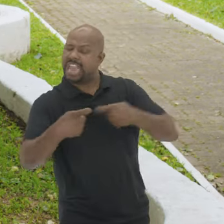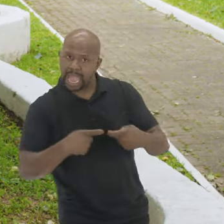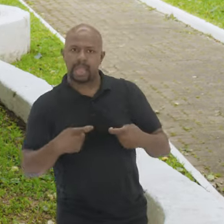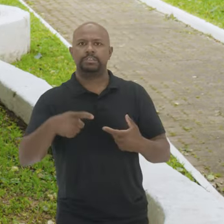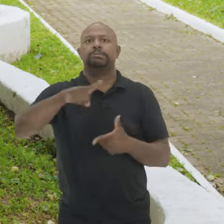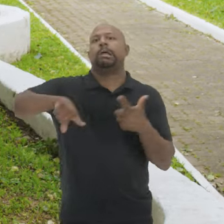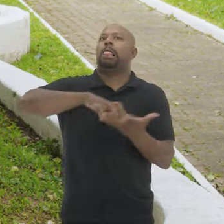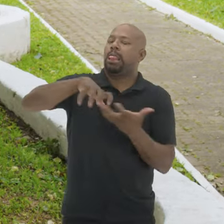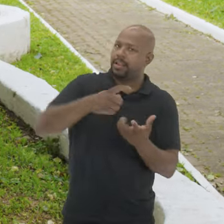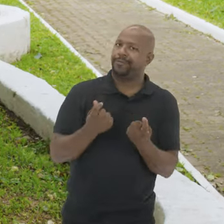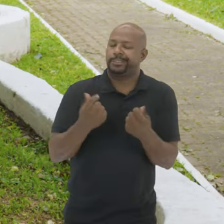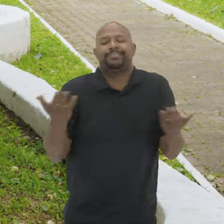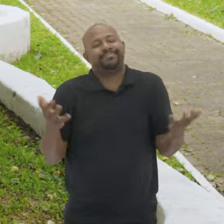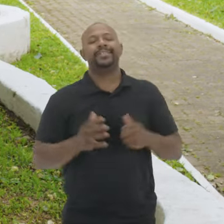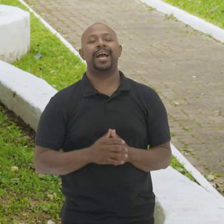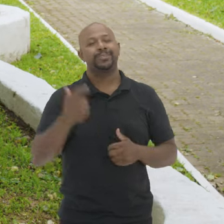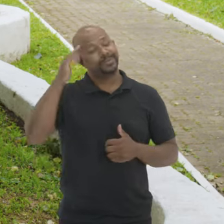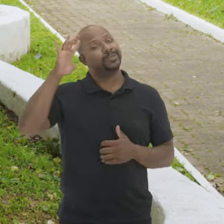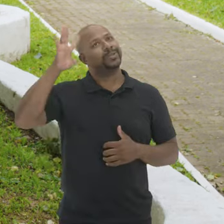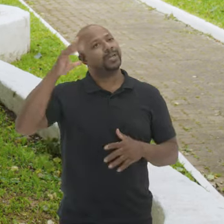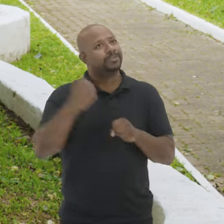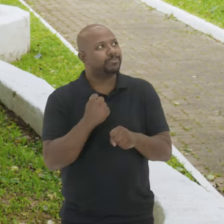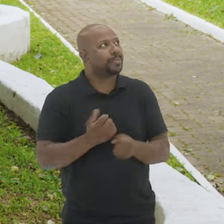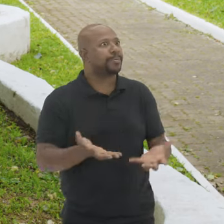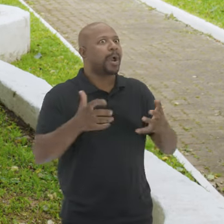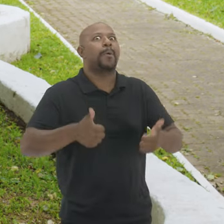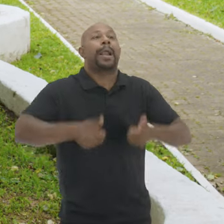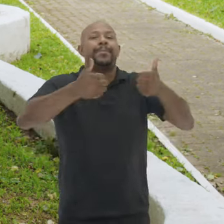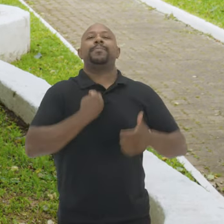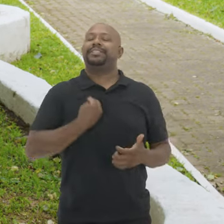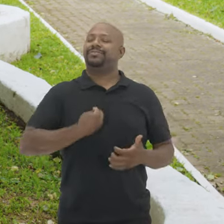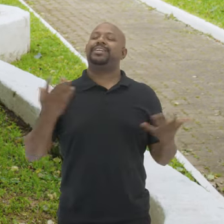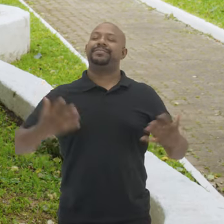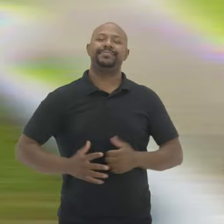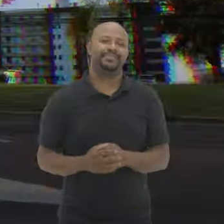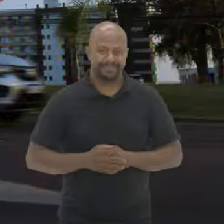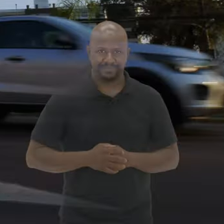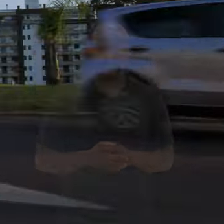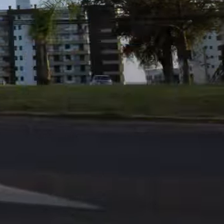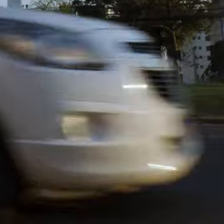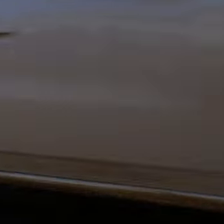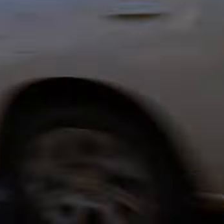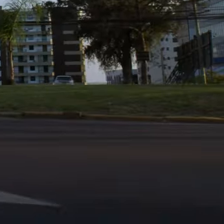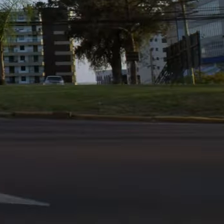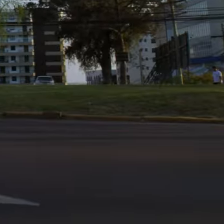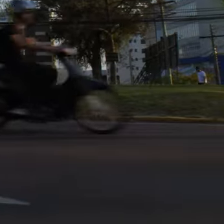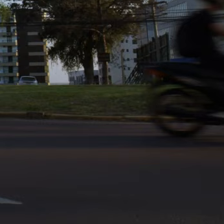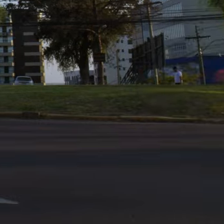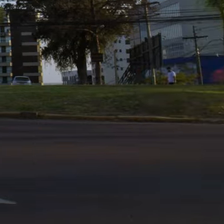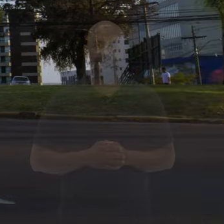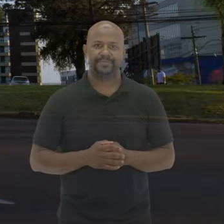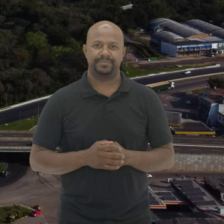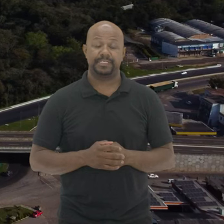Guerras Crises financeiras E claro O sonho de construir Um lugar melhor Para se viver Uma avenida E